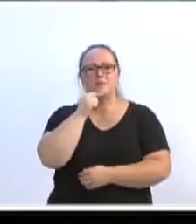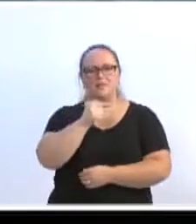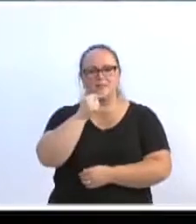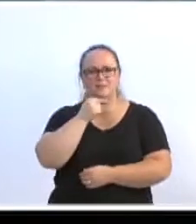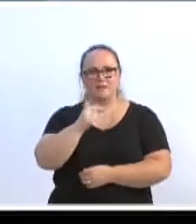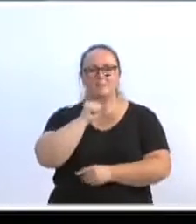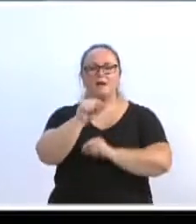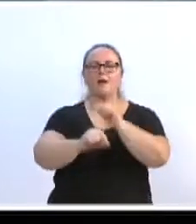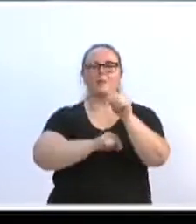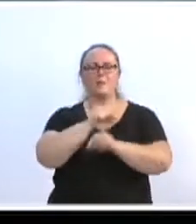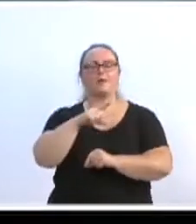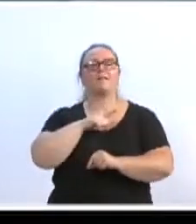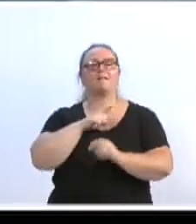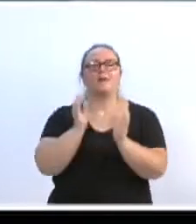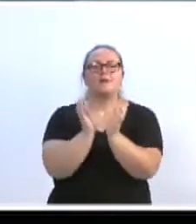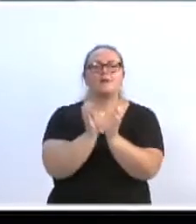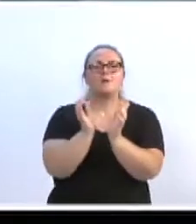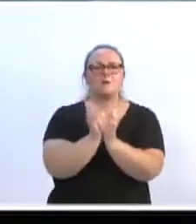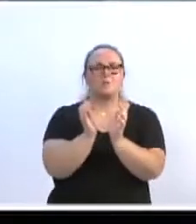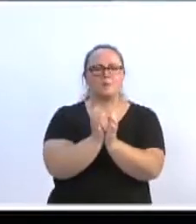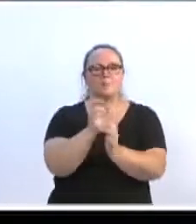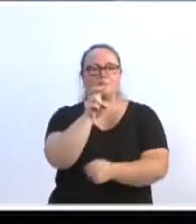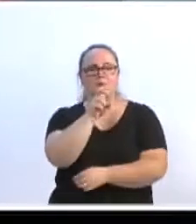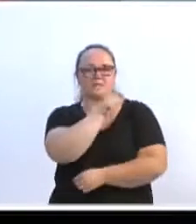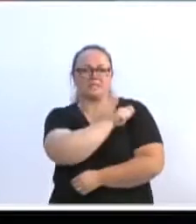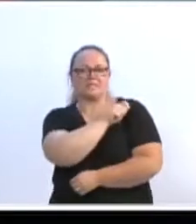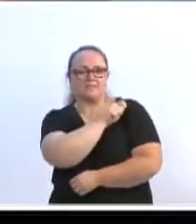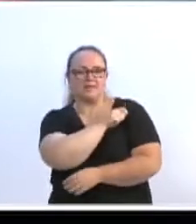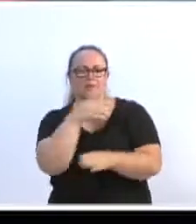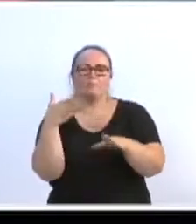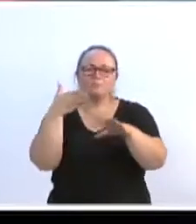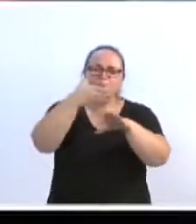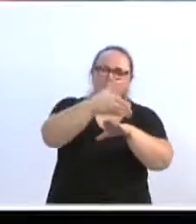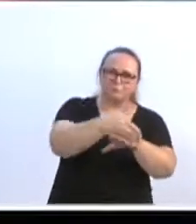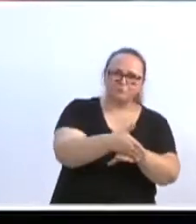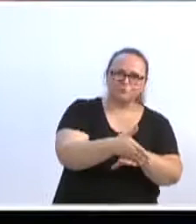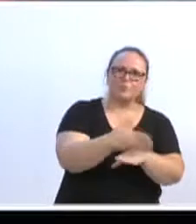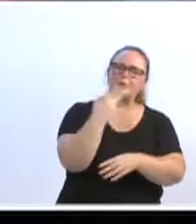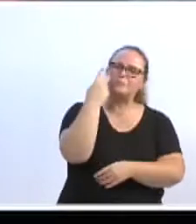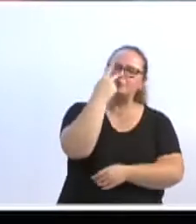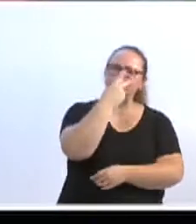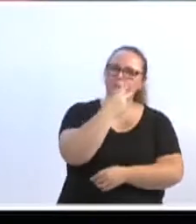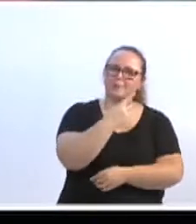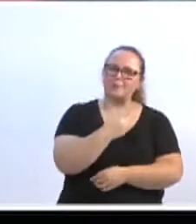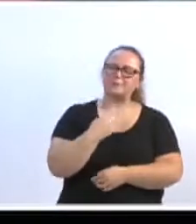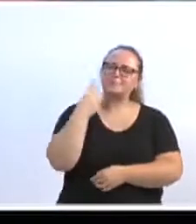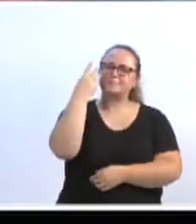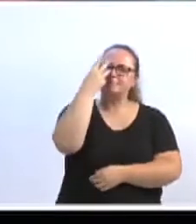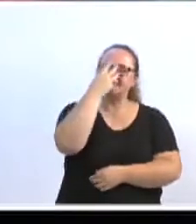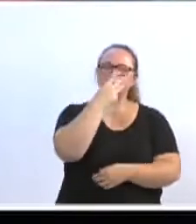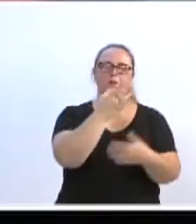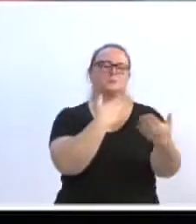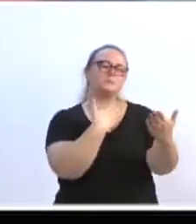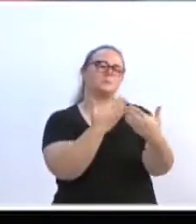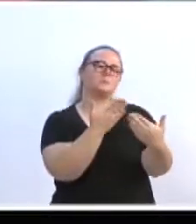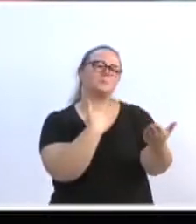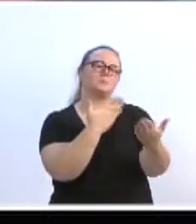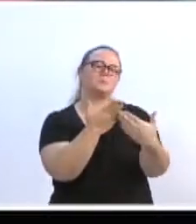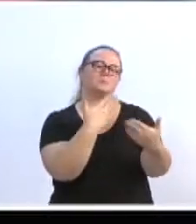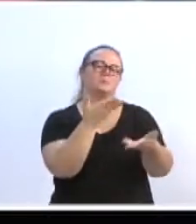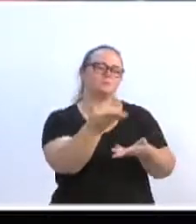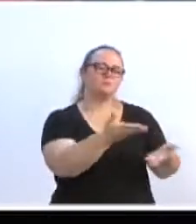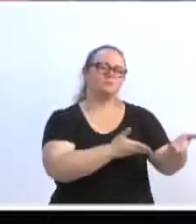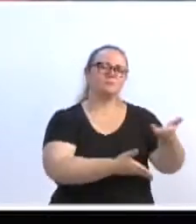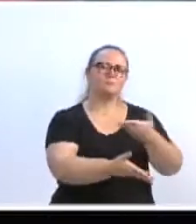vem até o Lar do Idoso. E elas passam mais ou menos duas ou três horas do dia assim, conversando. É uma troca de atenção, de